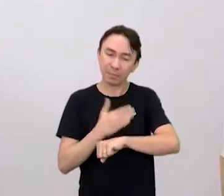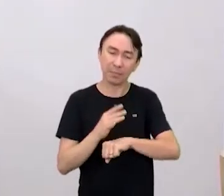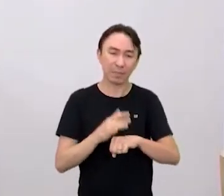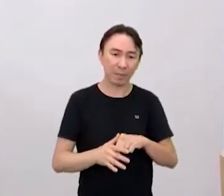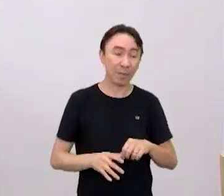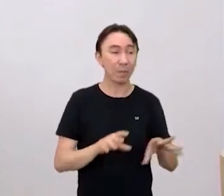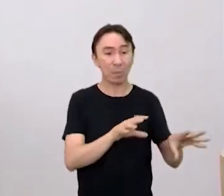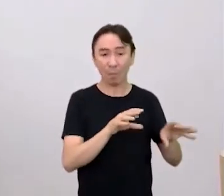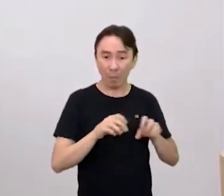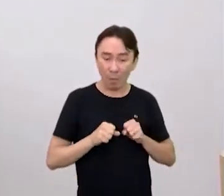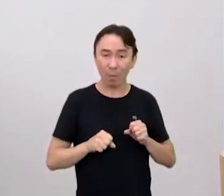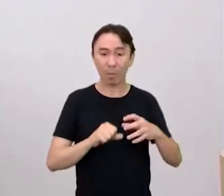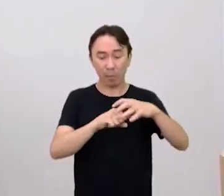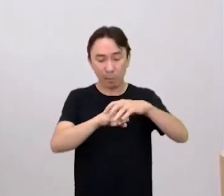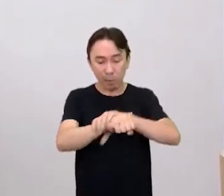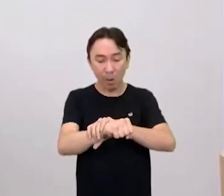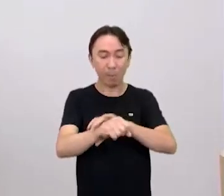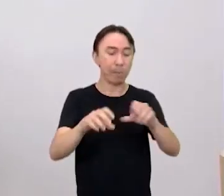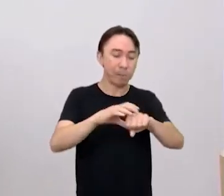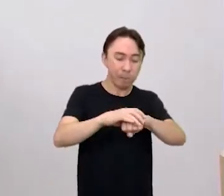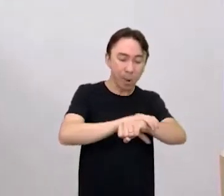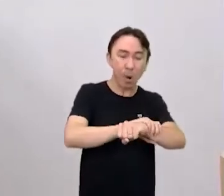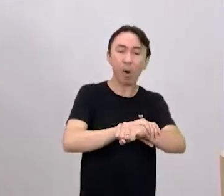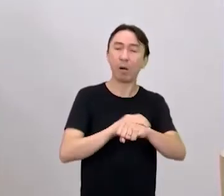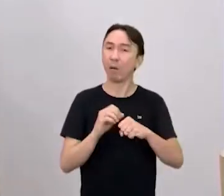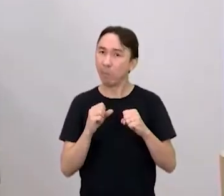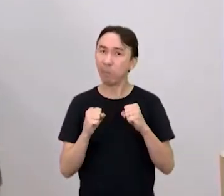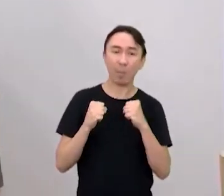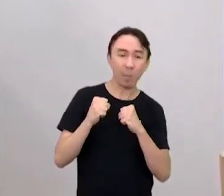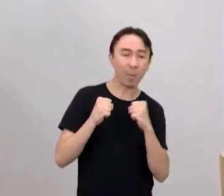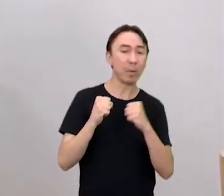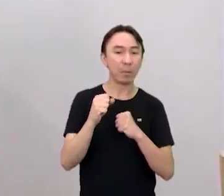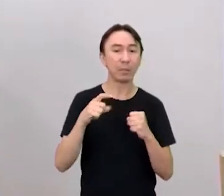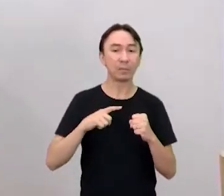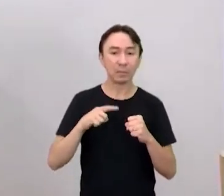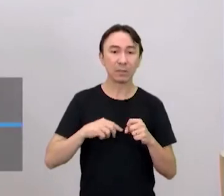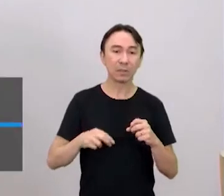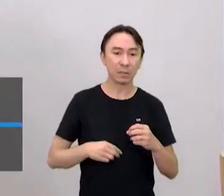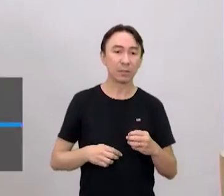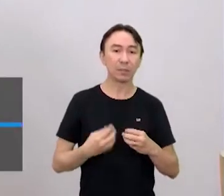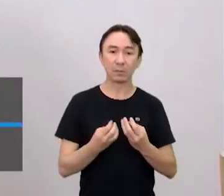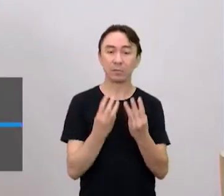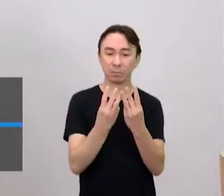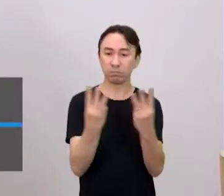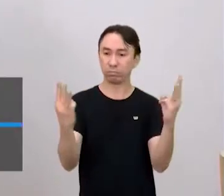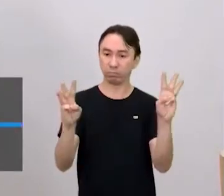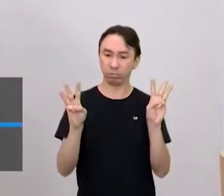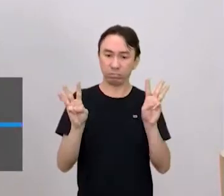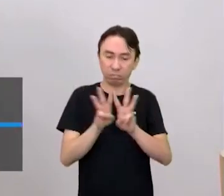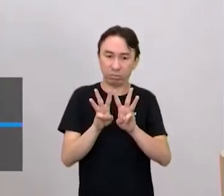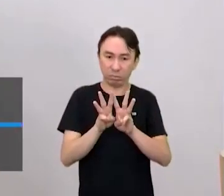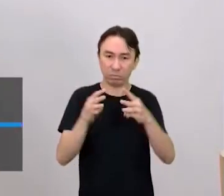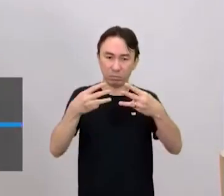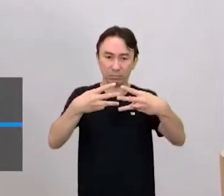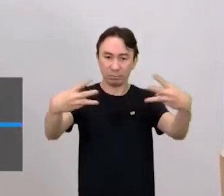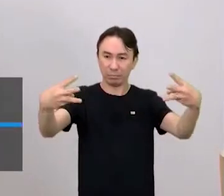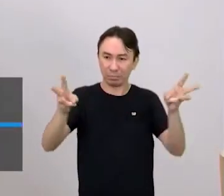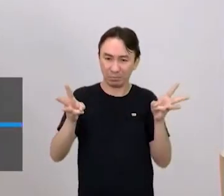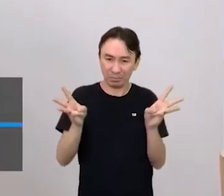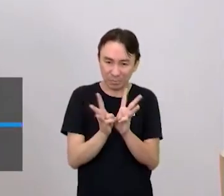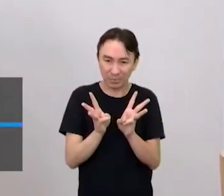é dentro de um ringue, com regras, né? Então, o Muay Boran não tinha, assim, tantas regras, o Muay Thai tem regras.